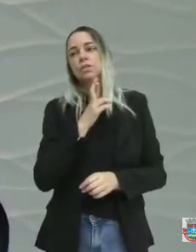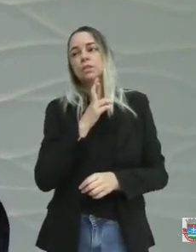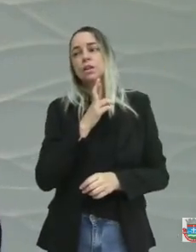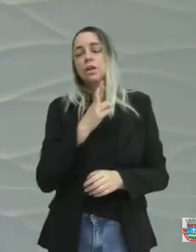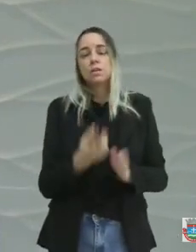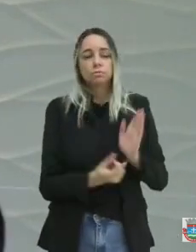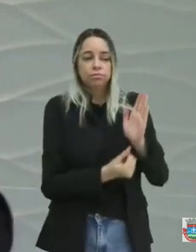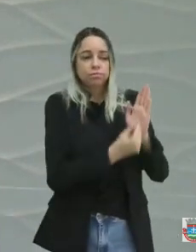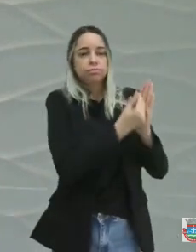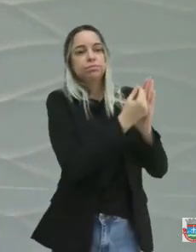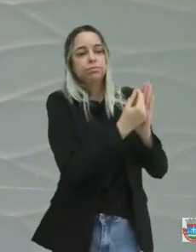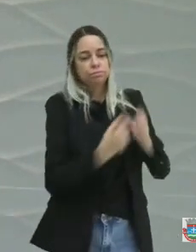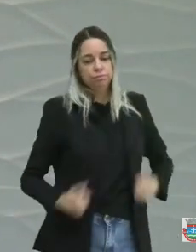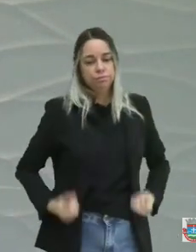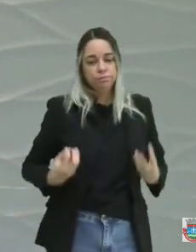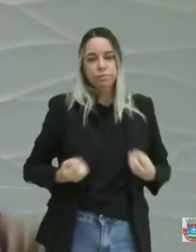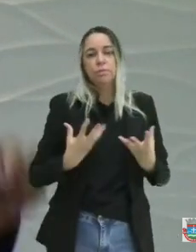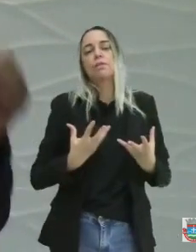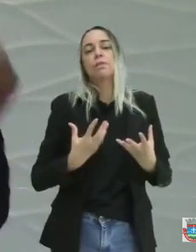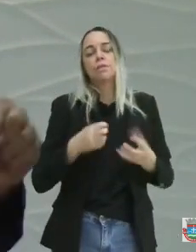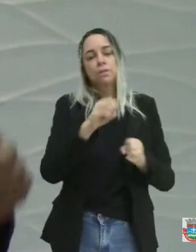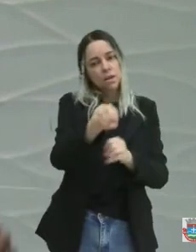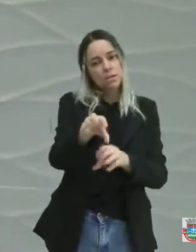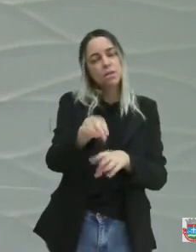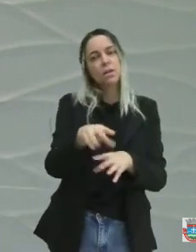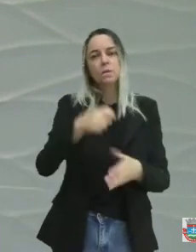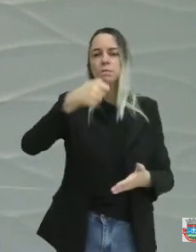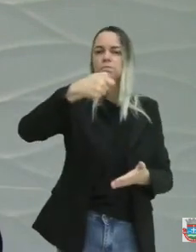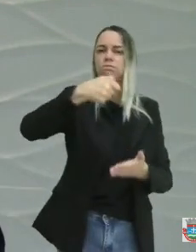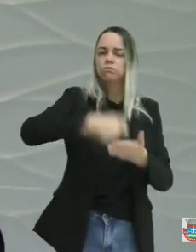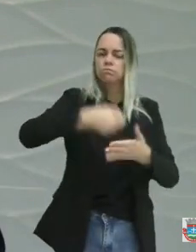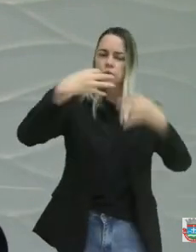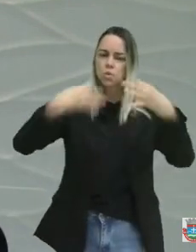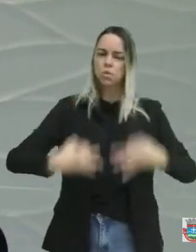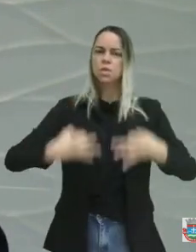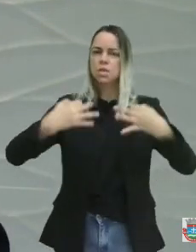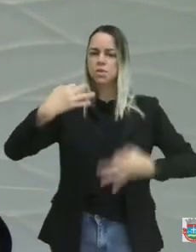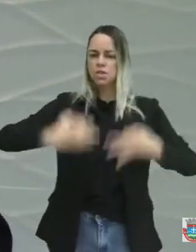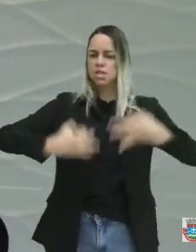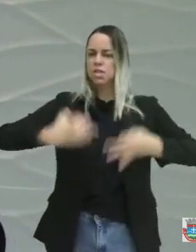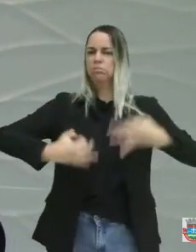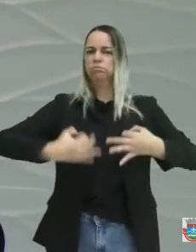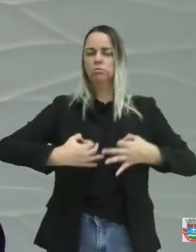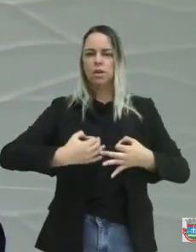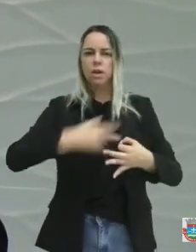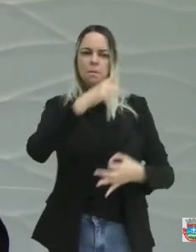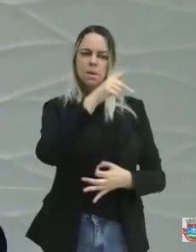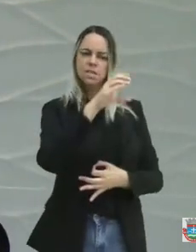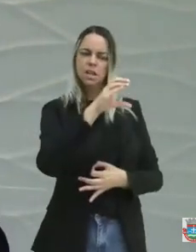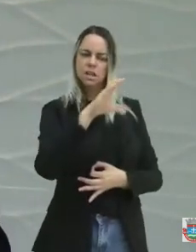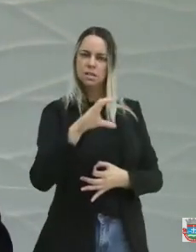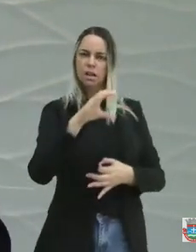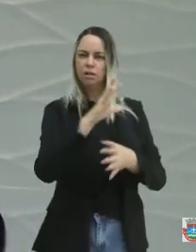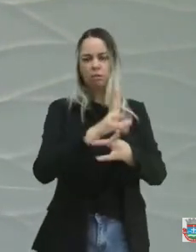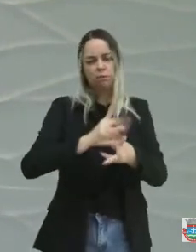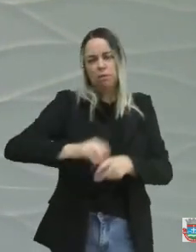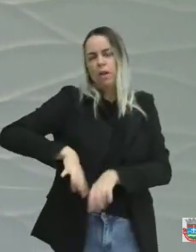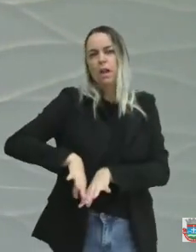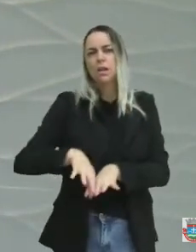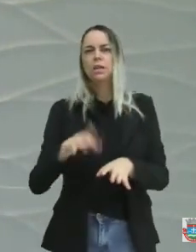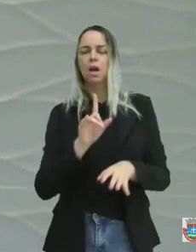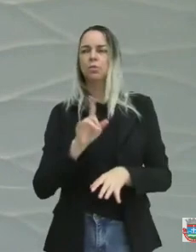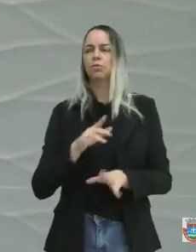da educação no município de São Pedro para que a gente faça justiça aqui. Não rasga o PCC dos professores. Muito obrigado a todos